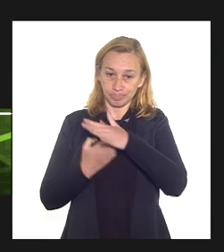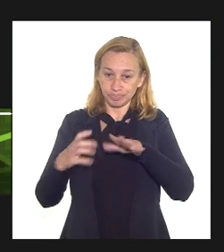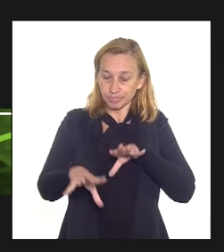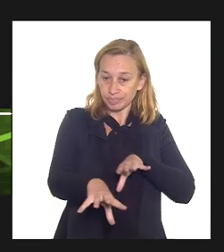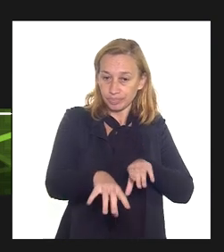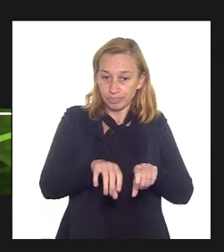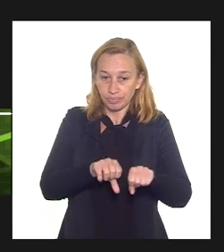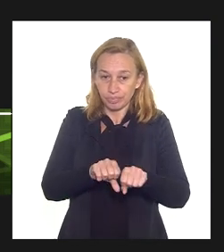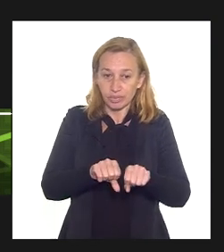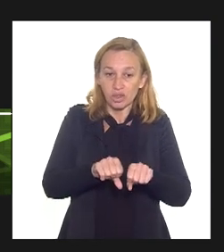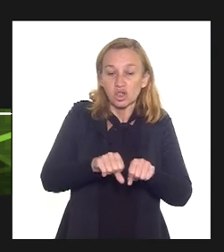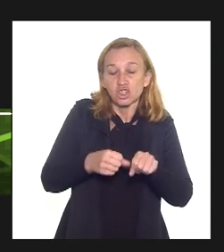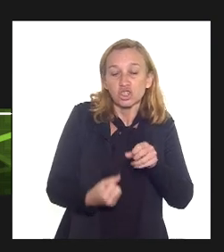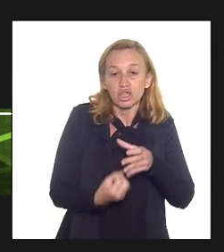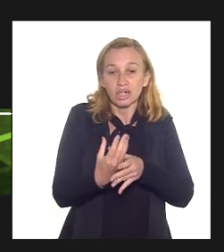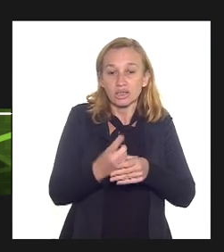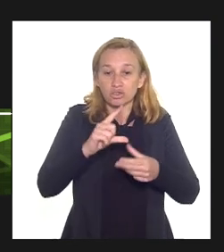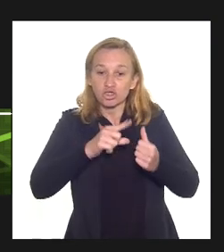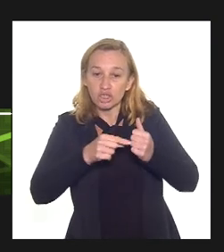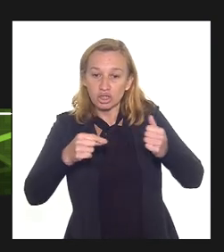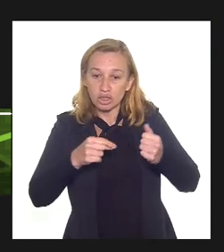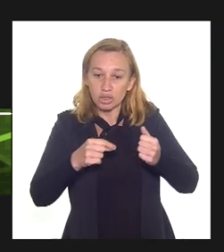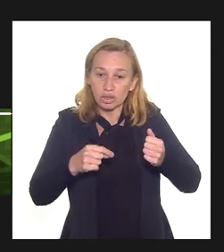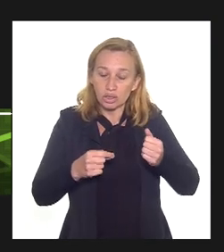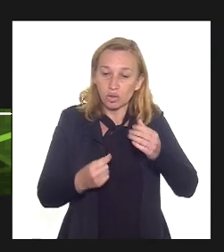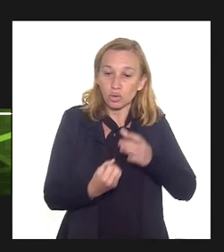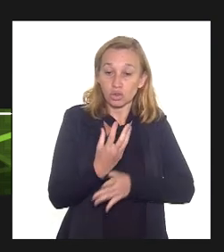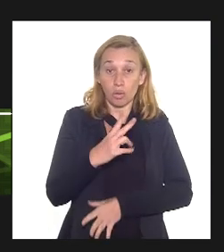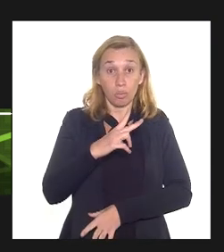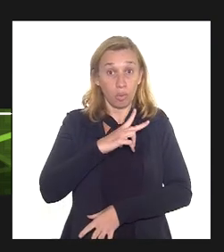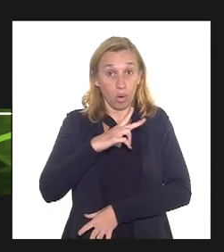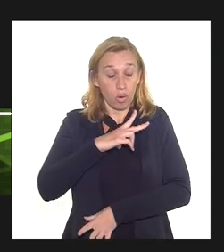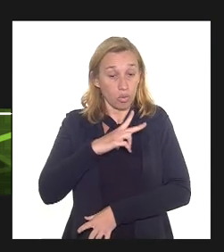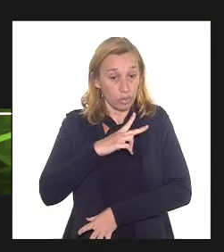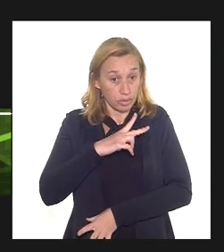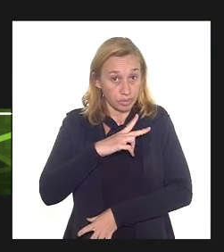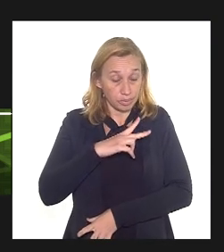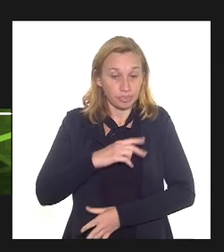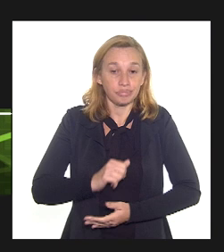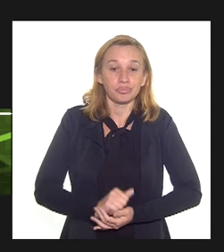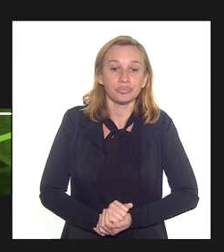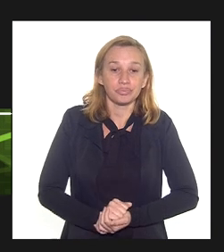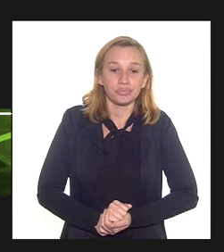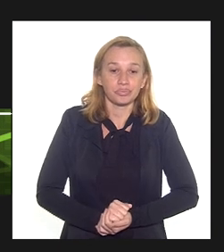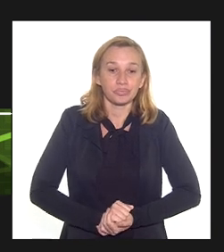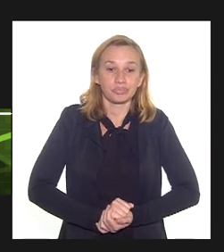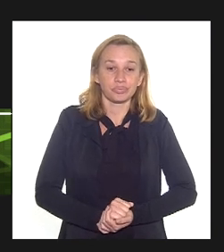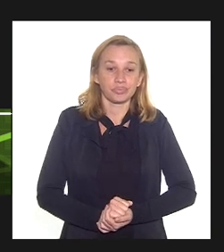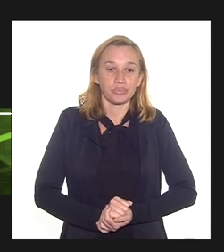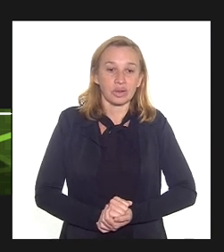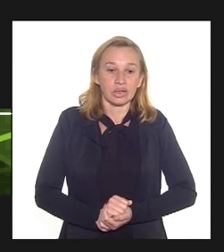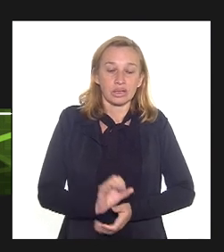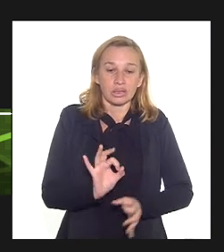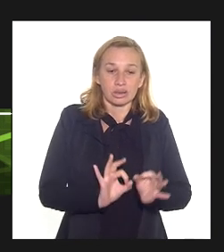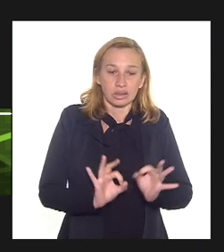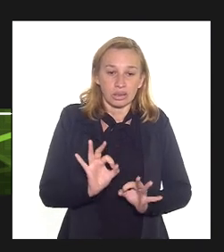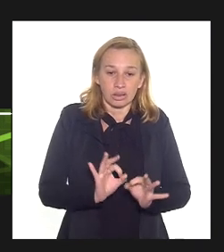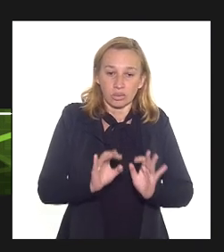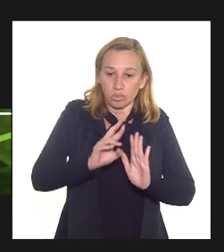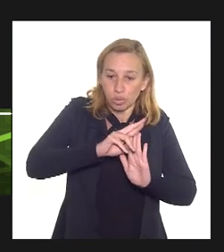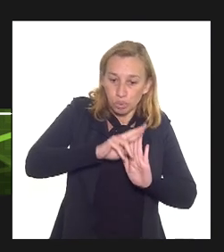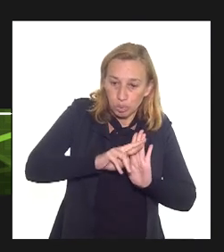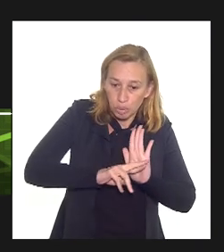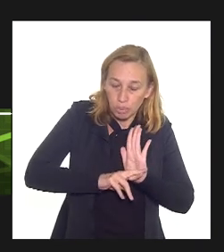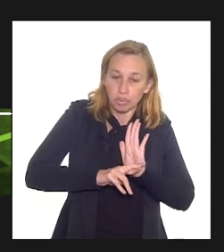de ativos ela é predominantemente uma construção própria ou seja não se adquire ativos prontos em regra no